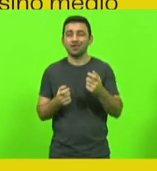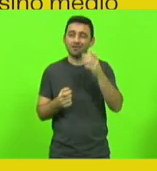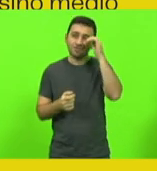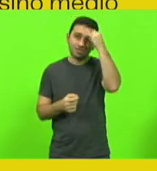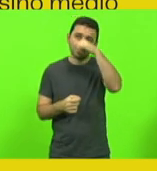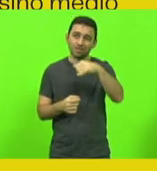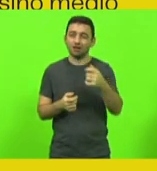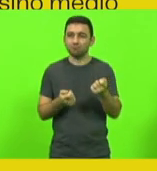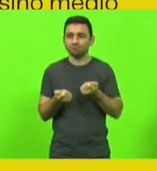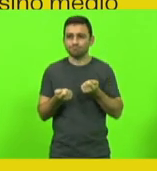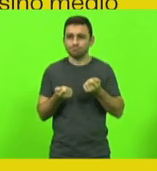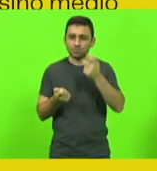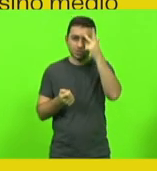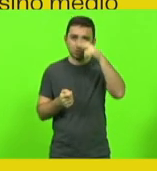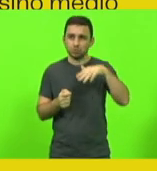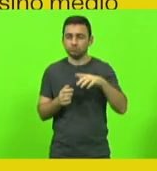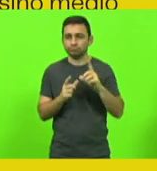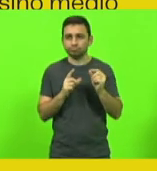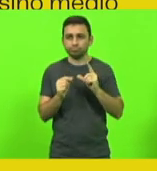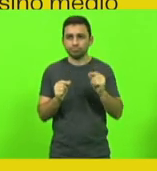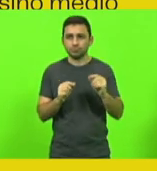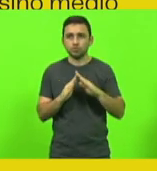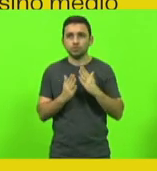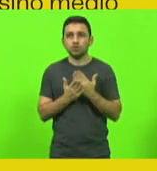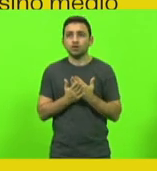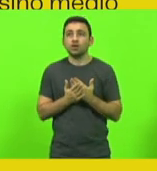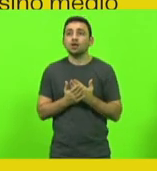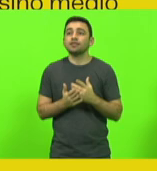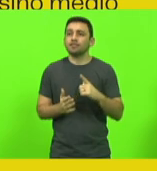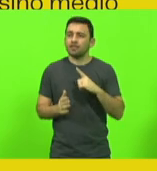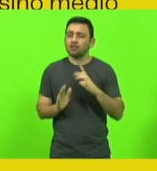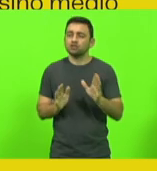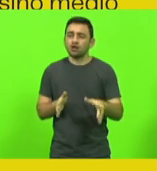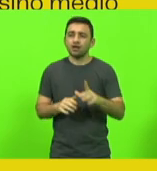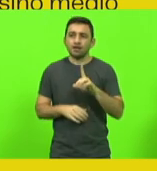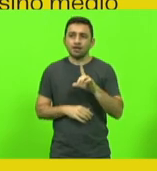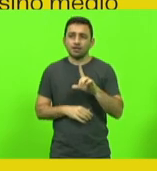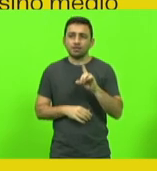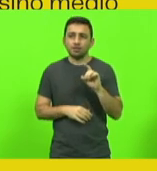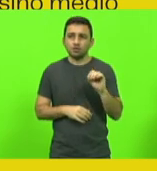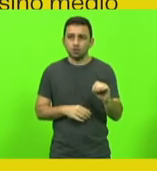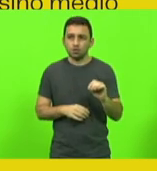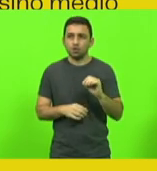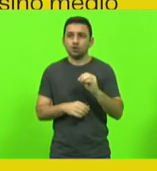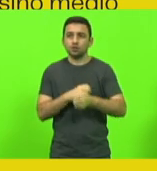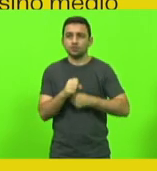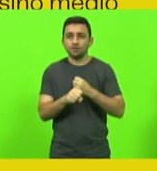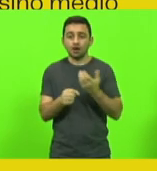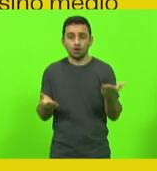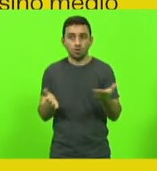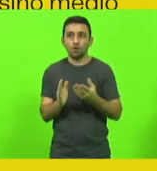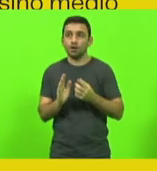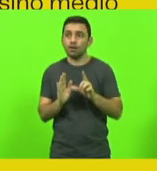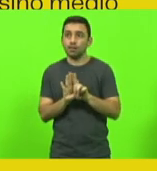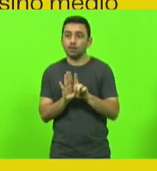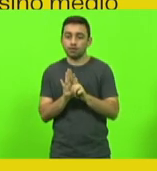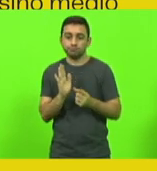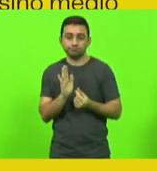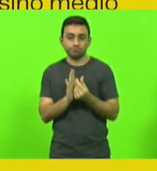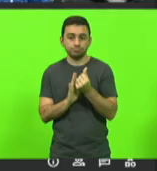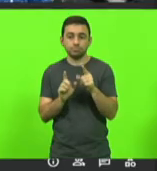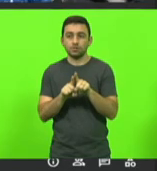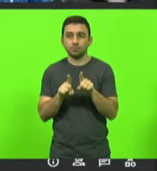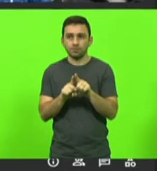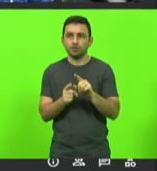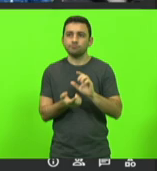temos a previsão na LDO para o ano que vem. E agora nós precisamos garantir na lei orçamentária esse volume de recursos. Pode